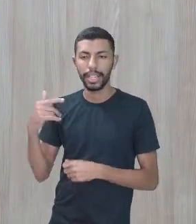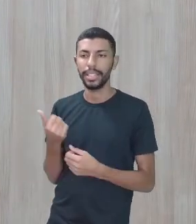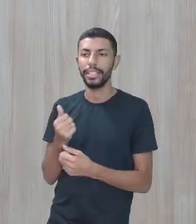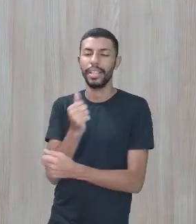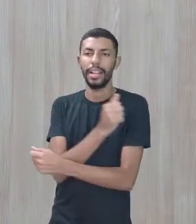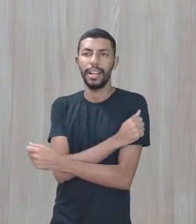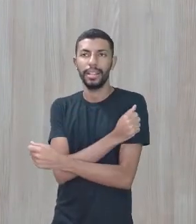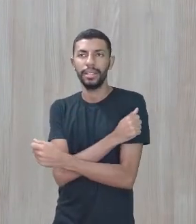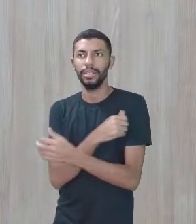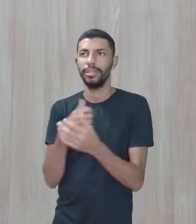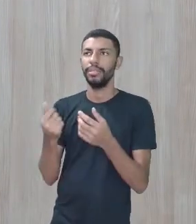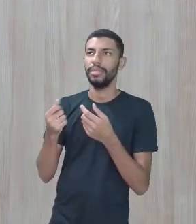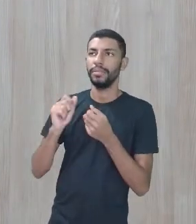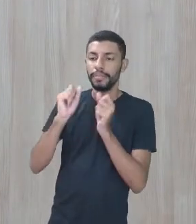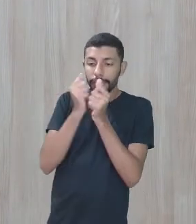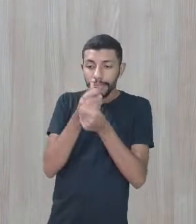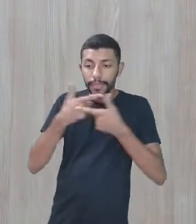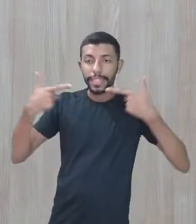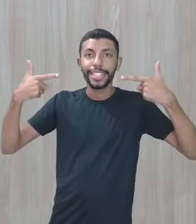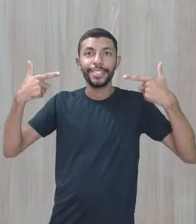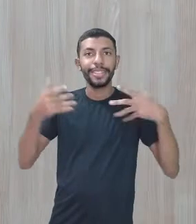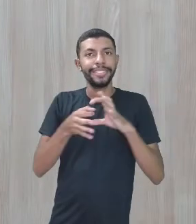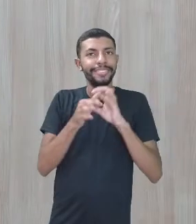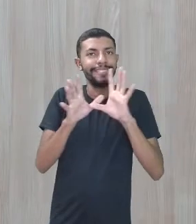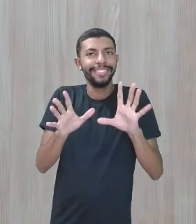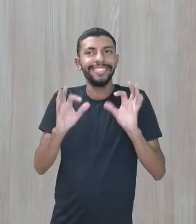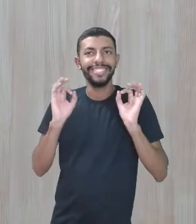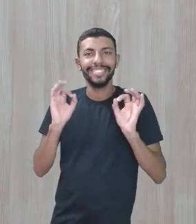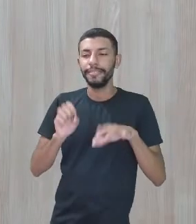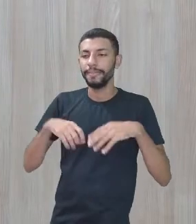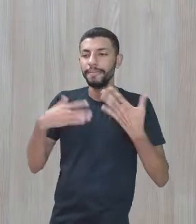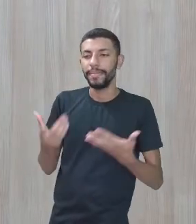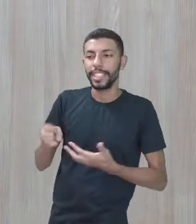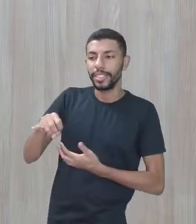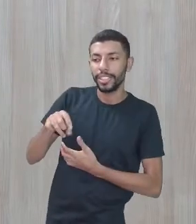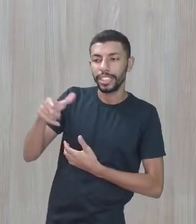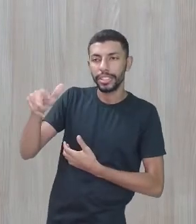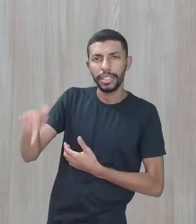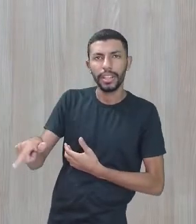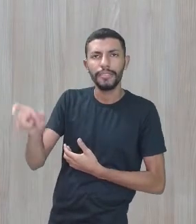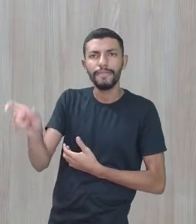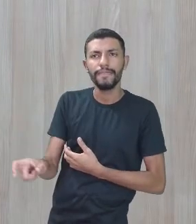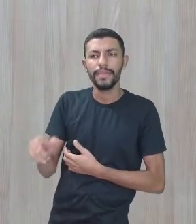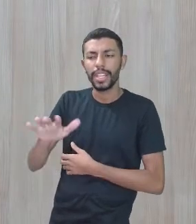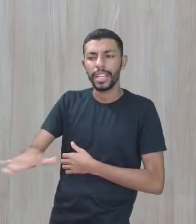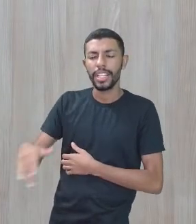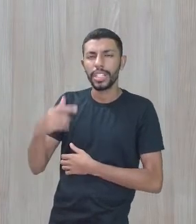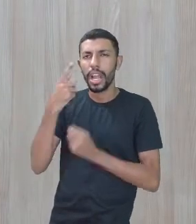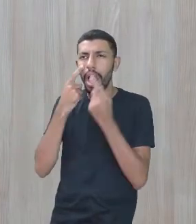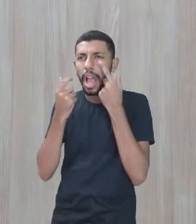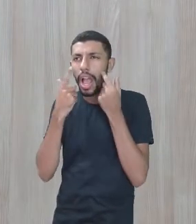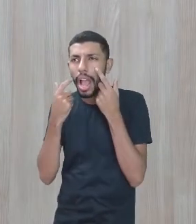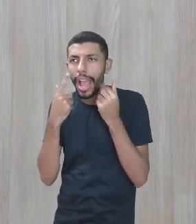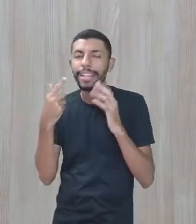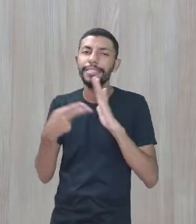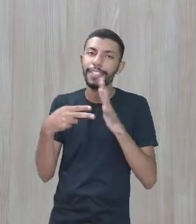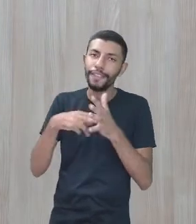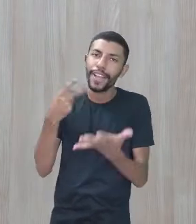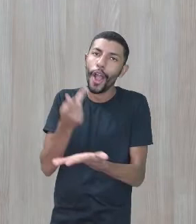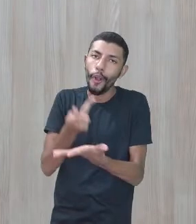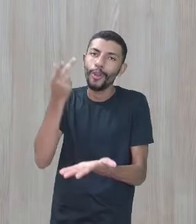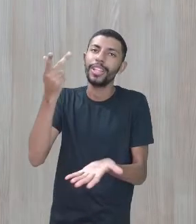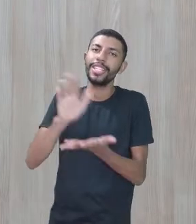espontânea. Então, se está chorando, tem alguma coisa, alguma coisa está passando naquele momento. E muitas vezes,